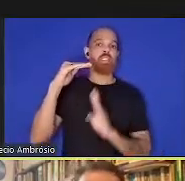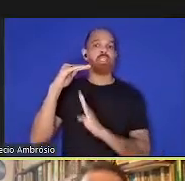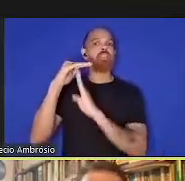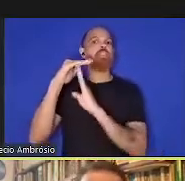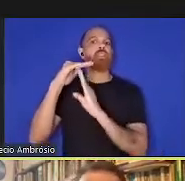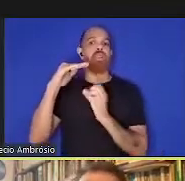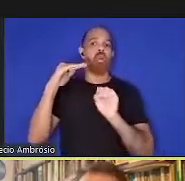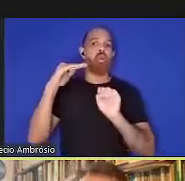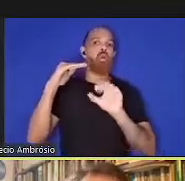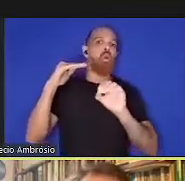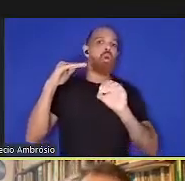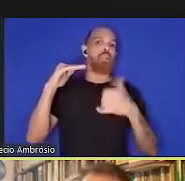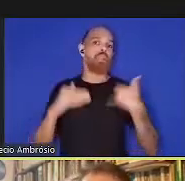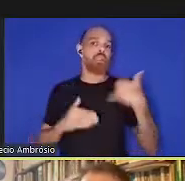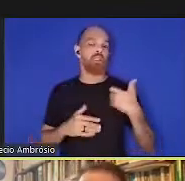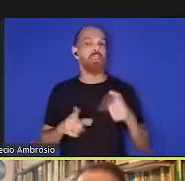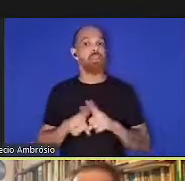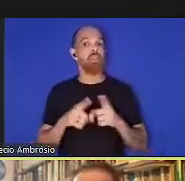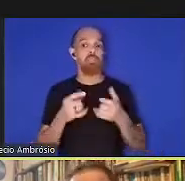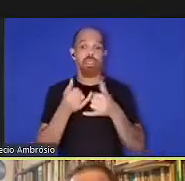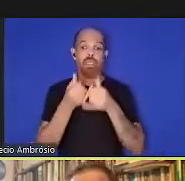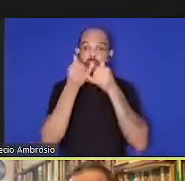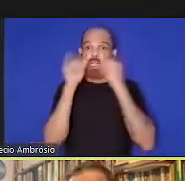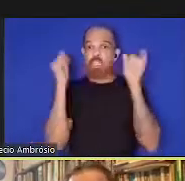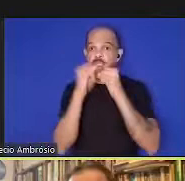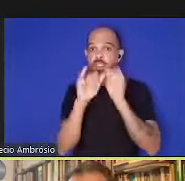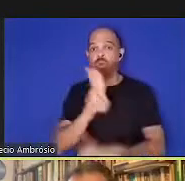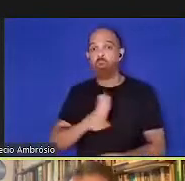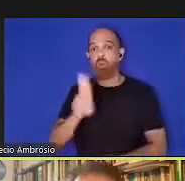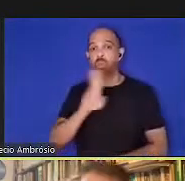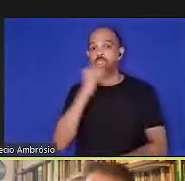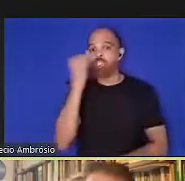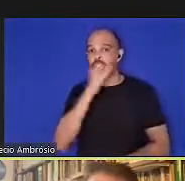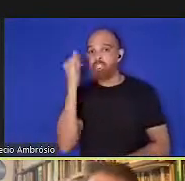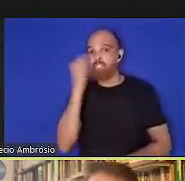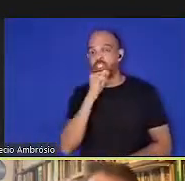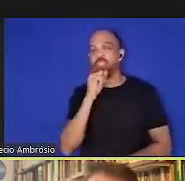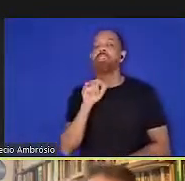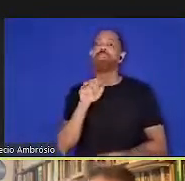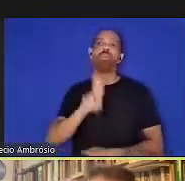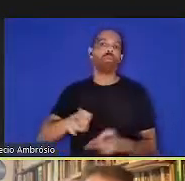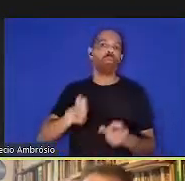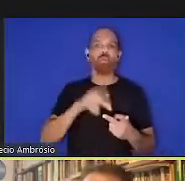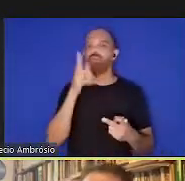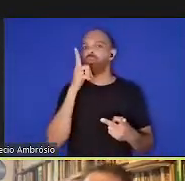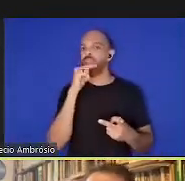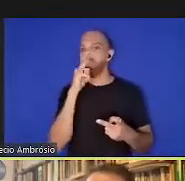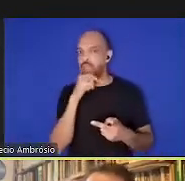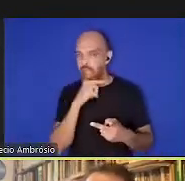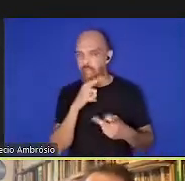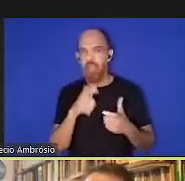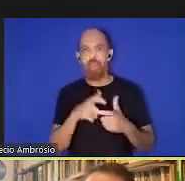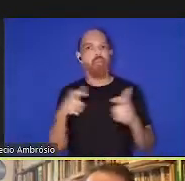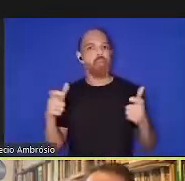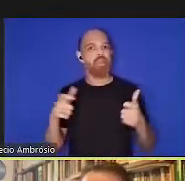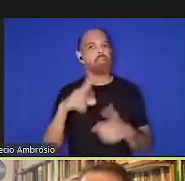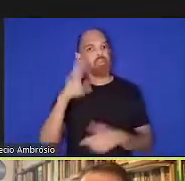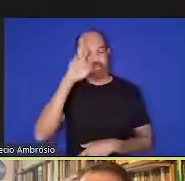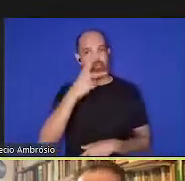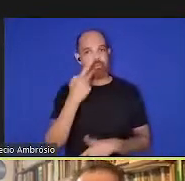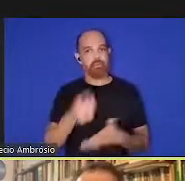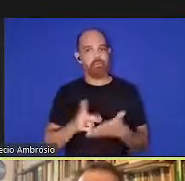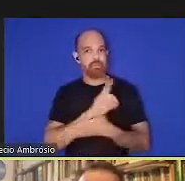o uso de energia aumentou bastante, o uso de água também aumentou bastante, como eu falei antes,